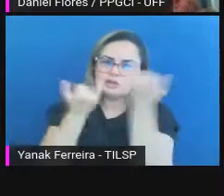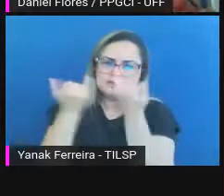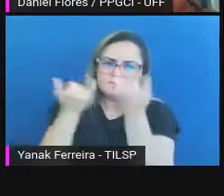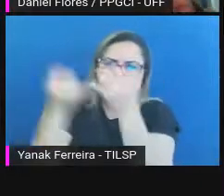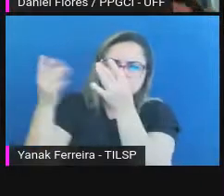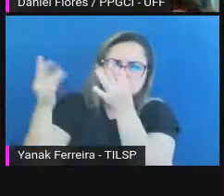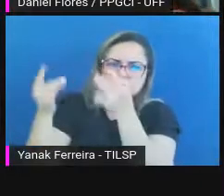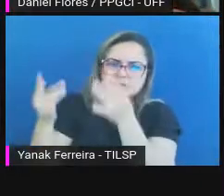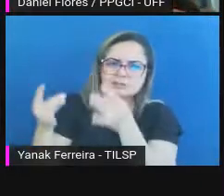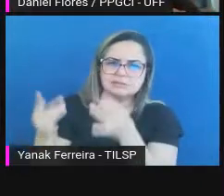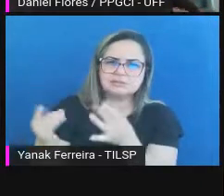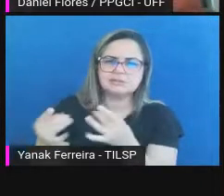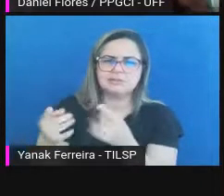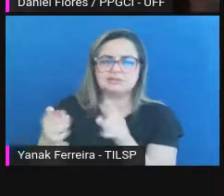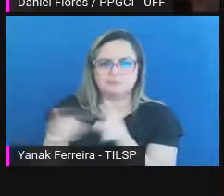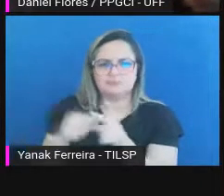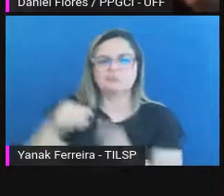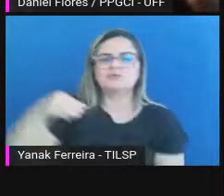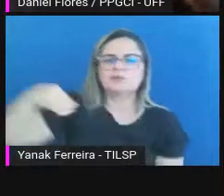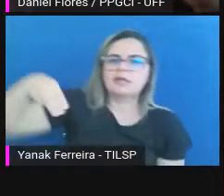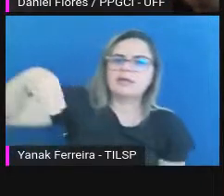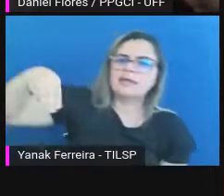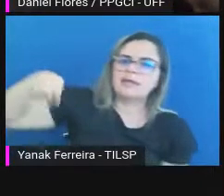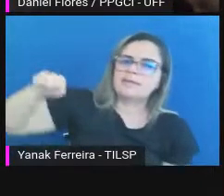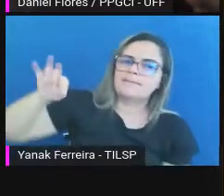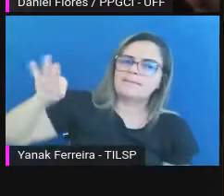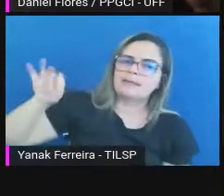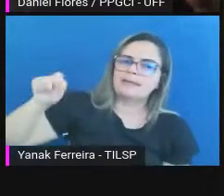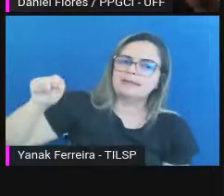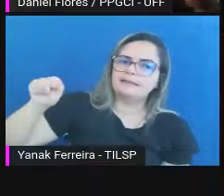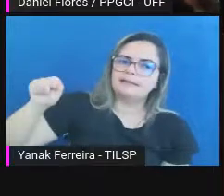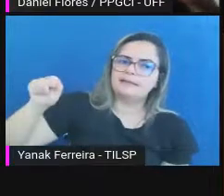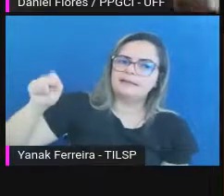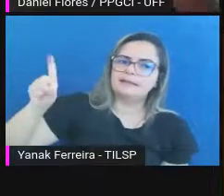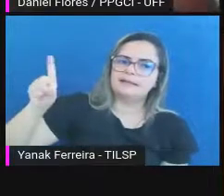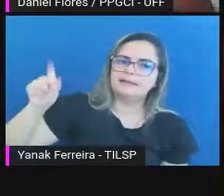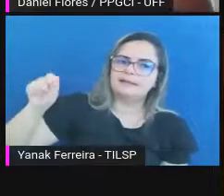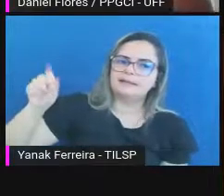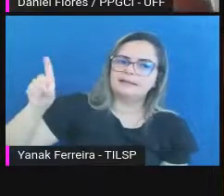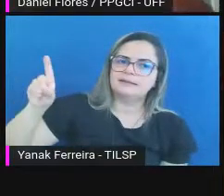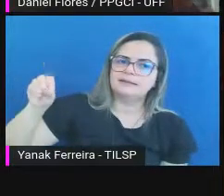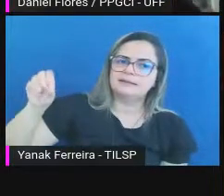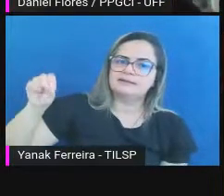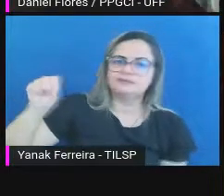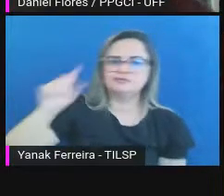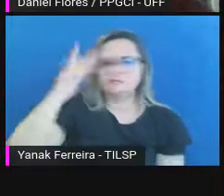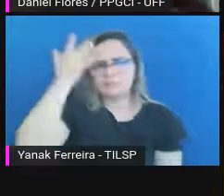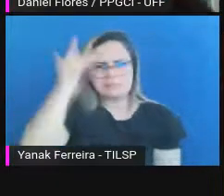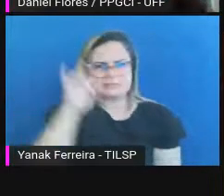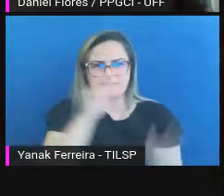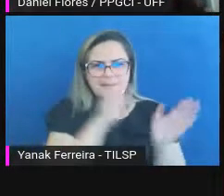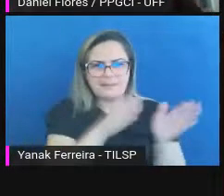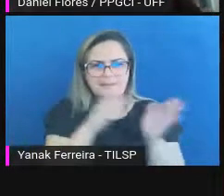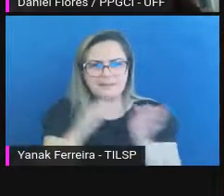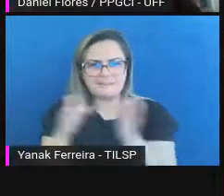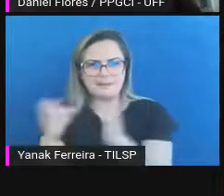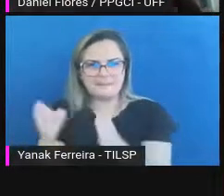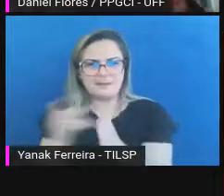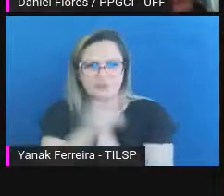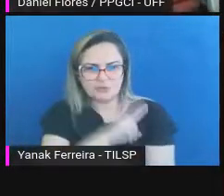preservação, os metadados. Os três pacotes, não preciso repetir mais, né? CIP, AIPE, DIP.